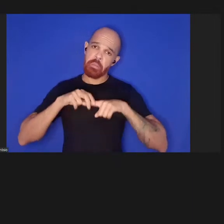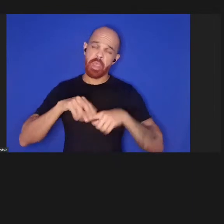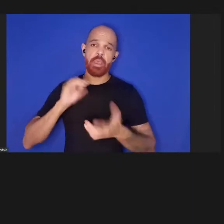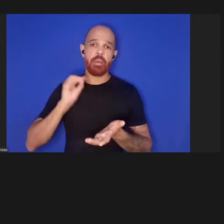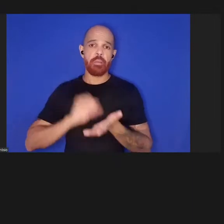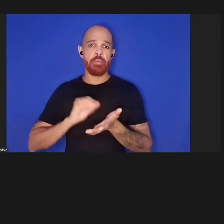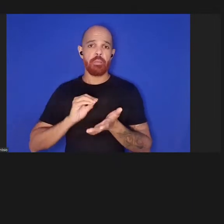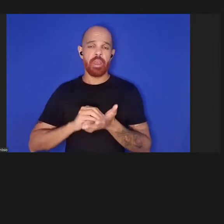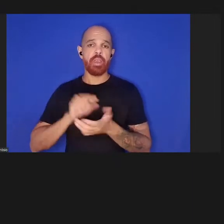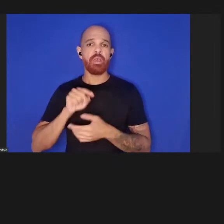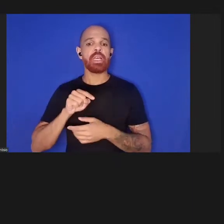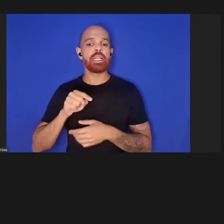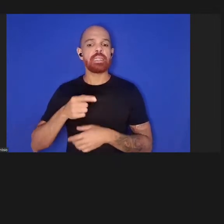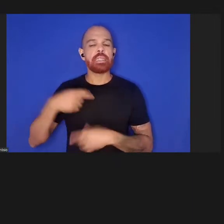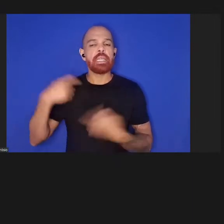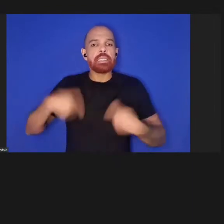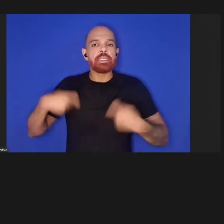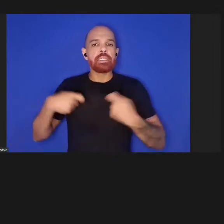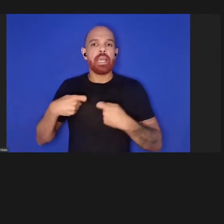processo